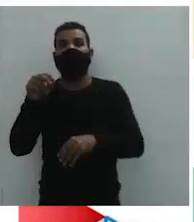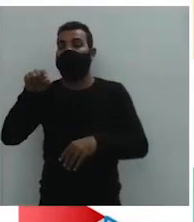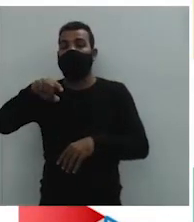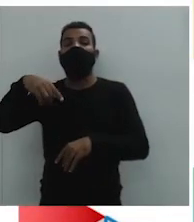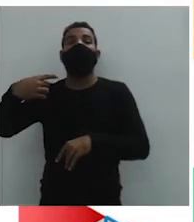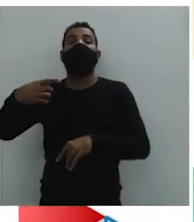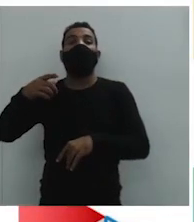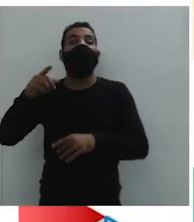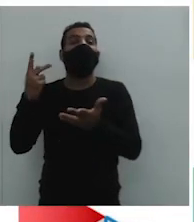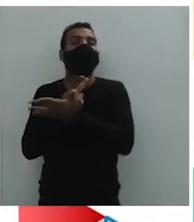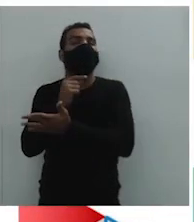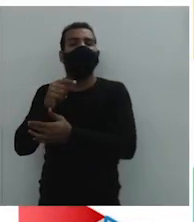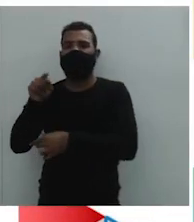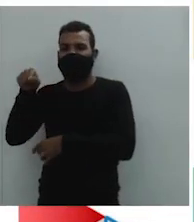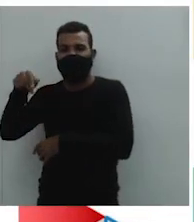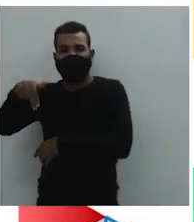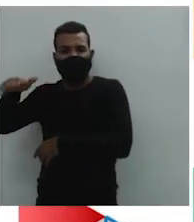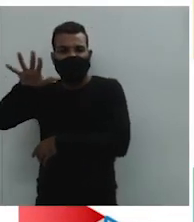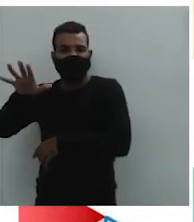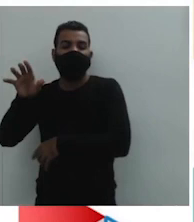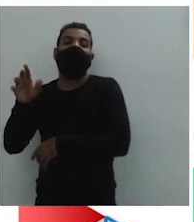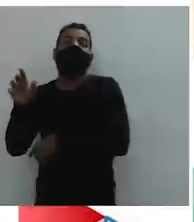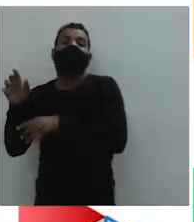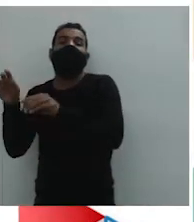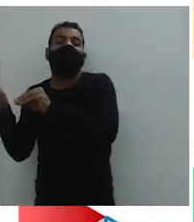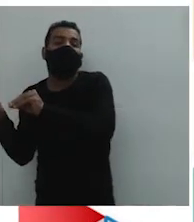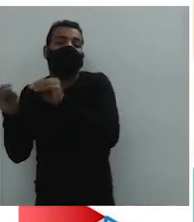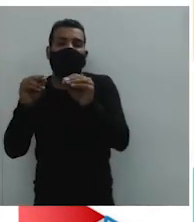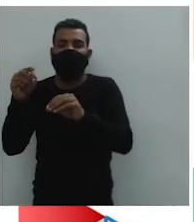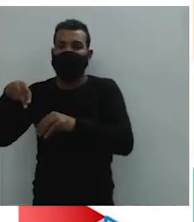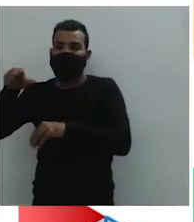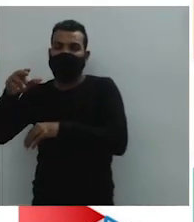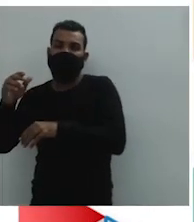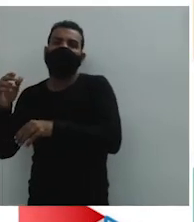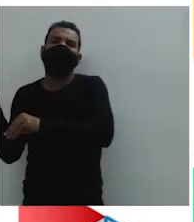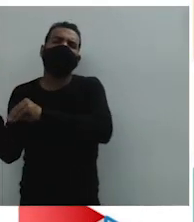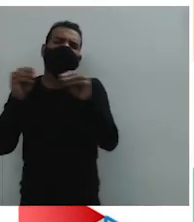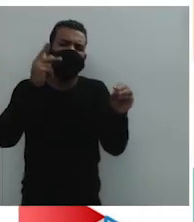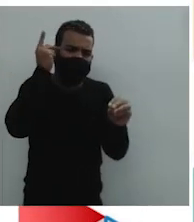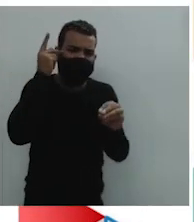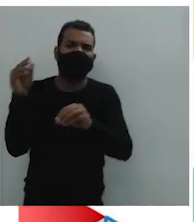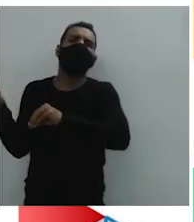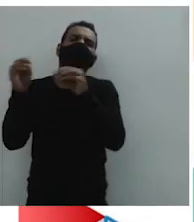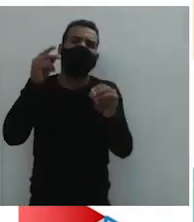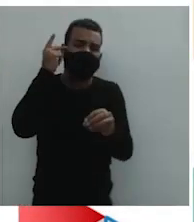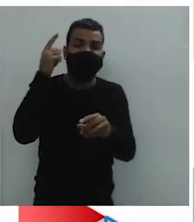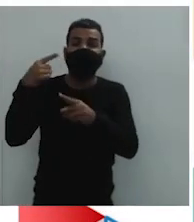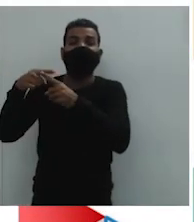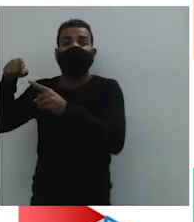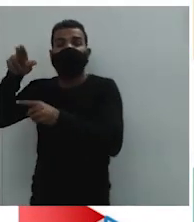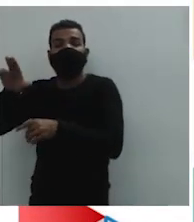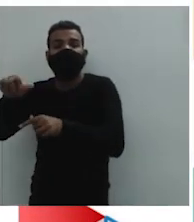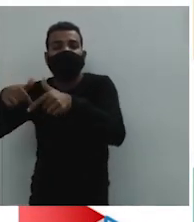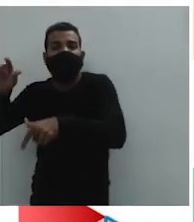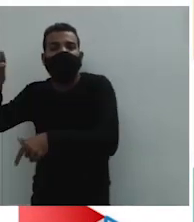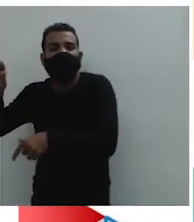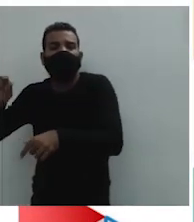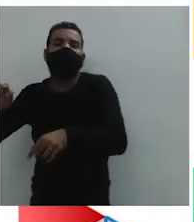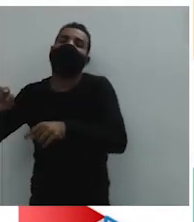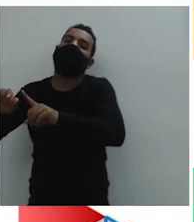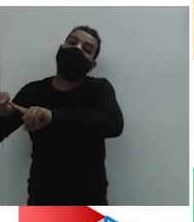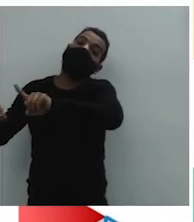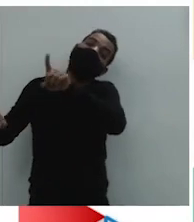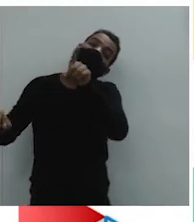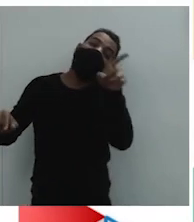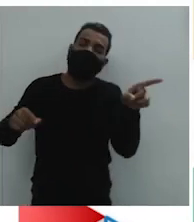nordestino migrou para São Paulo em busca de emprego, né? Qualidade de vida, que acelerou em cima disso a urbanização